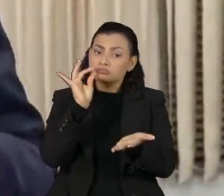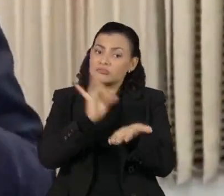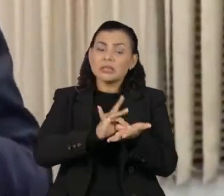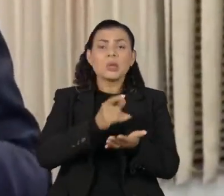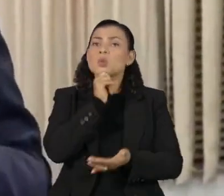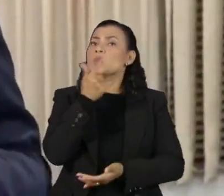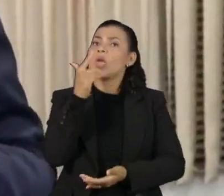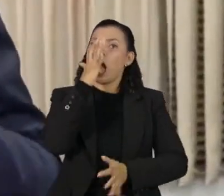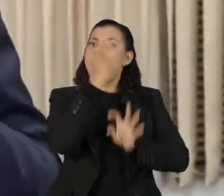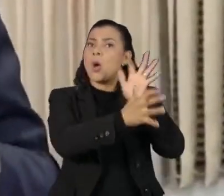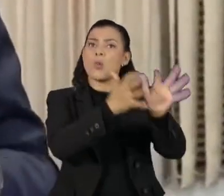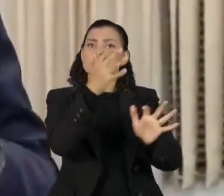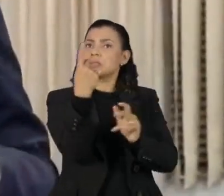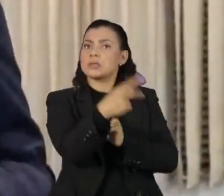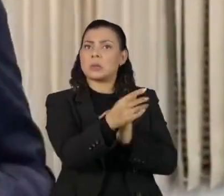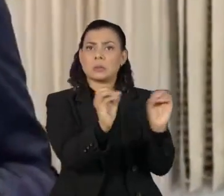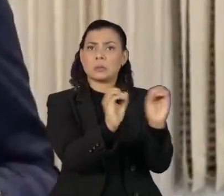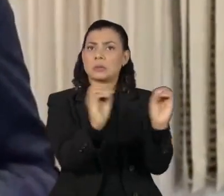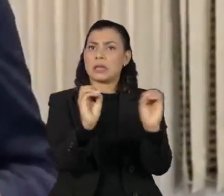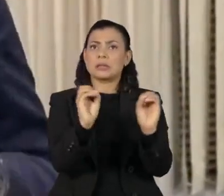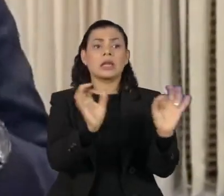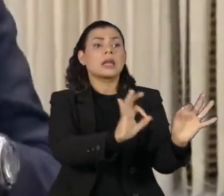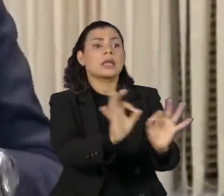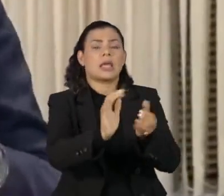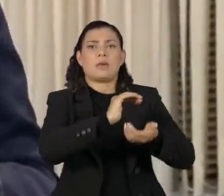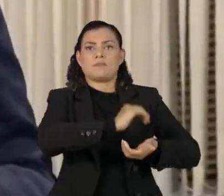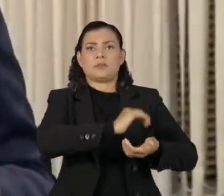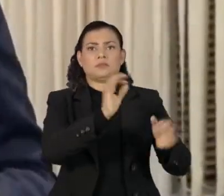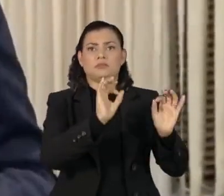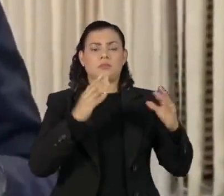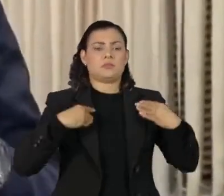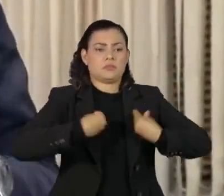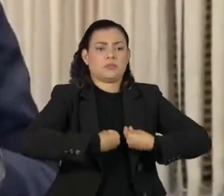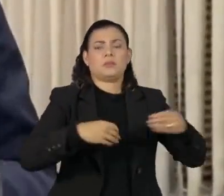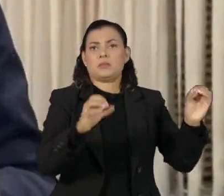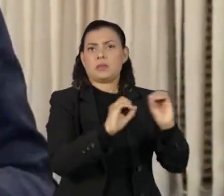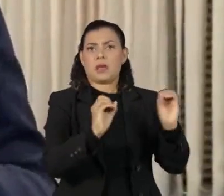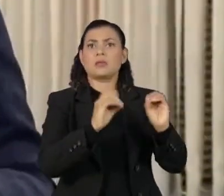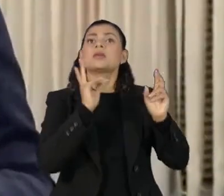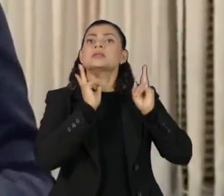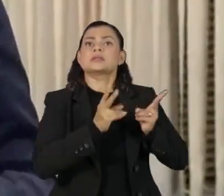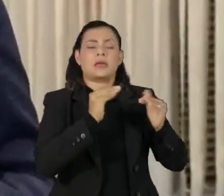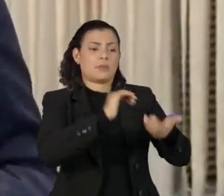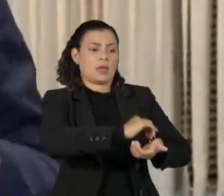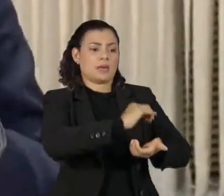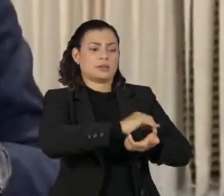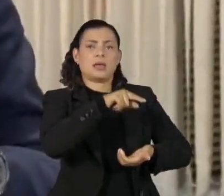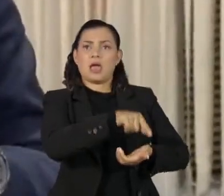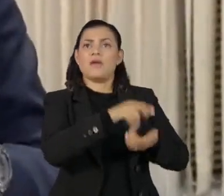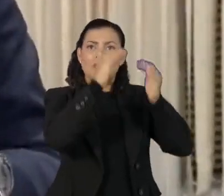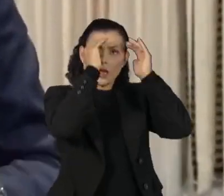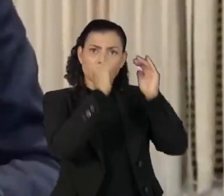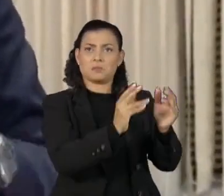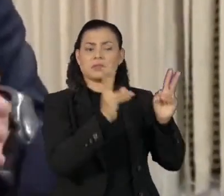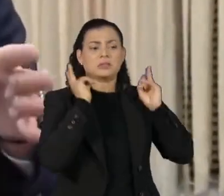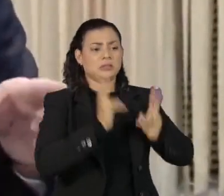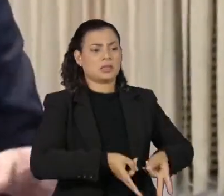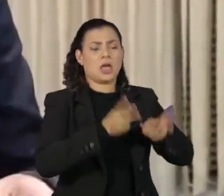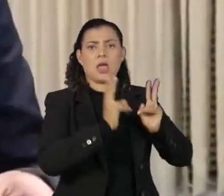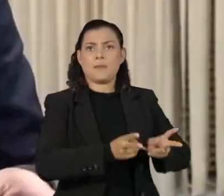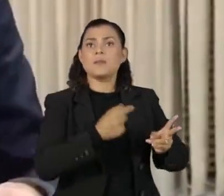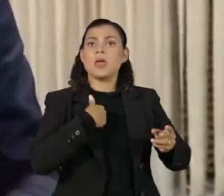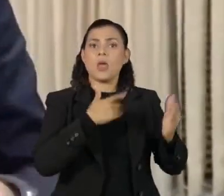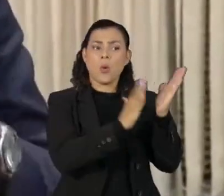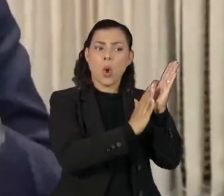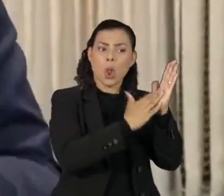contra qualquer ministro. Sempre tratei o Supremo Tribunal Federal com respeito, seja quando